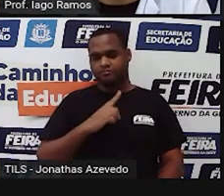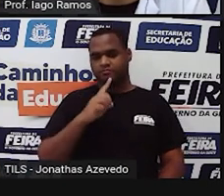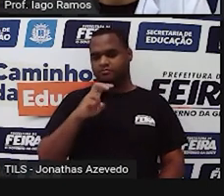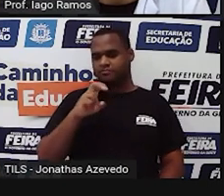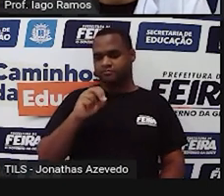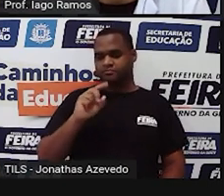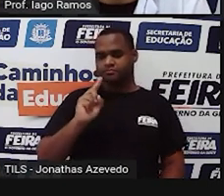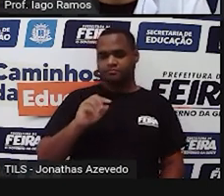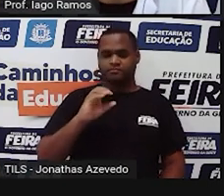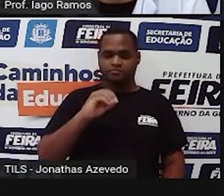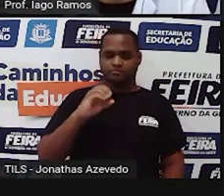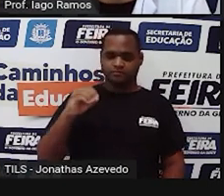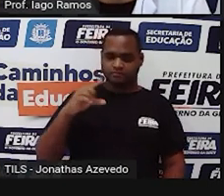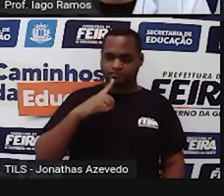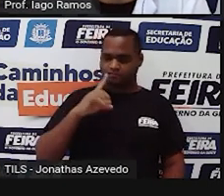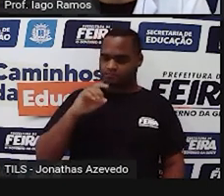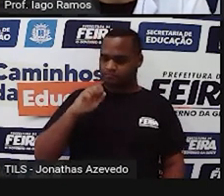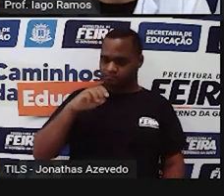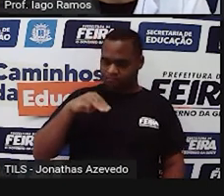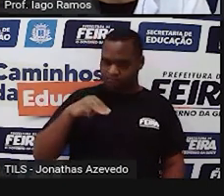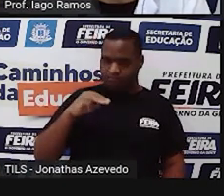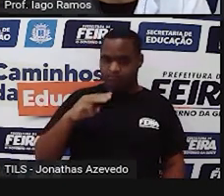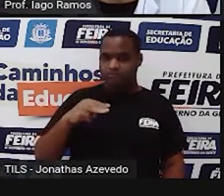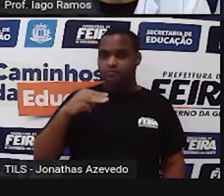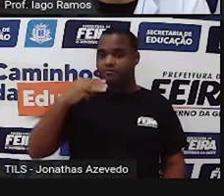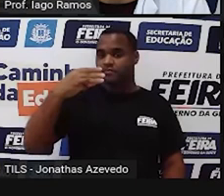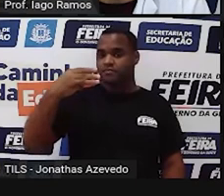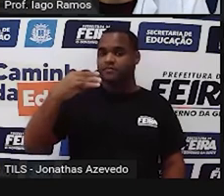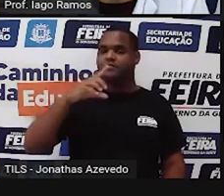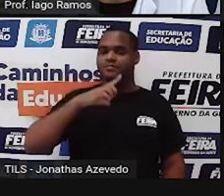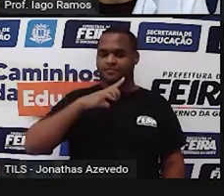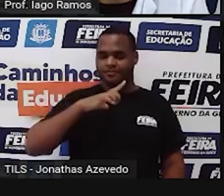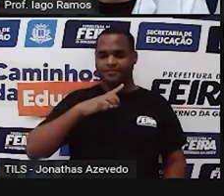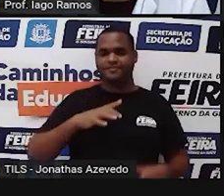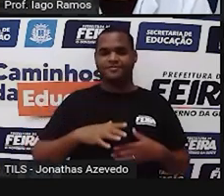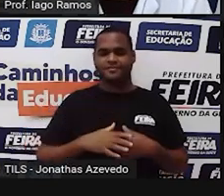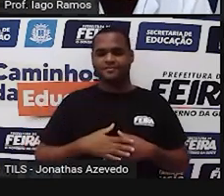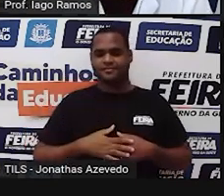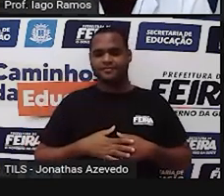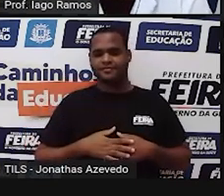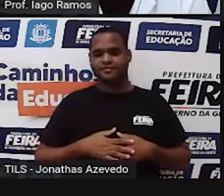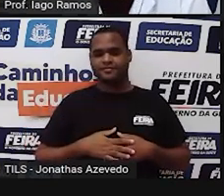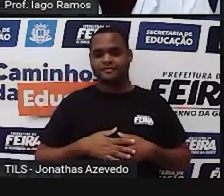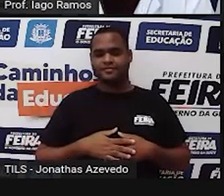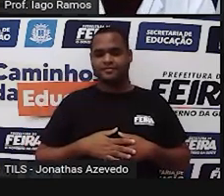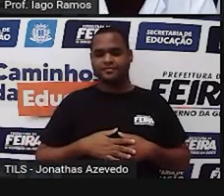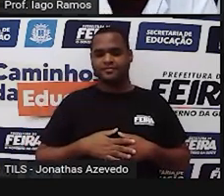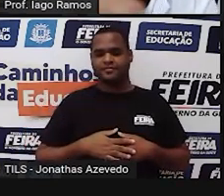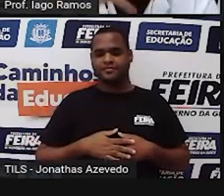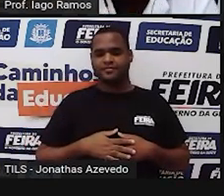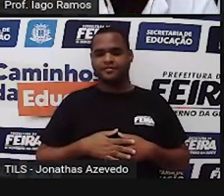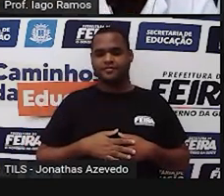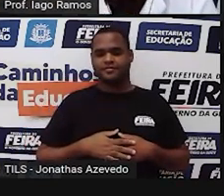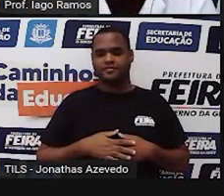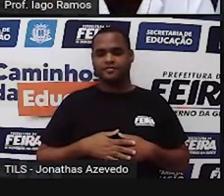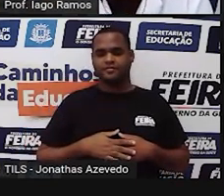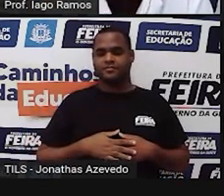decâmetros cúbicos. Então, qual é dessas